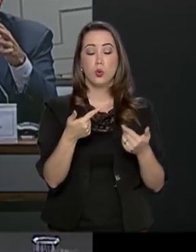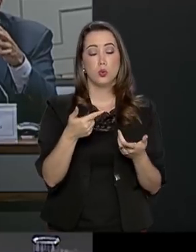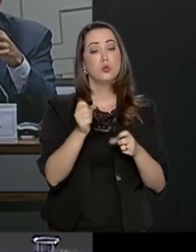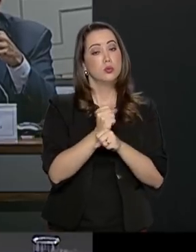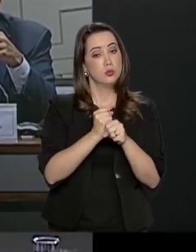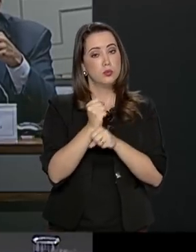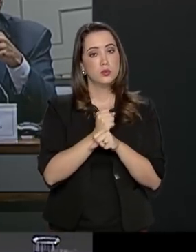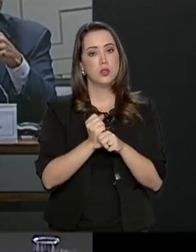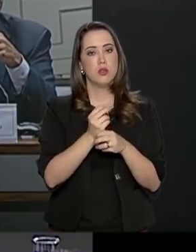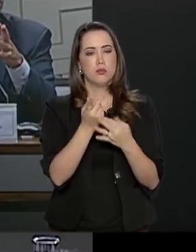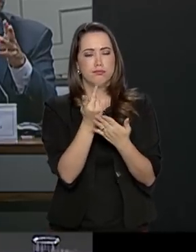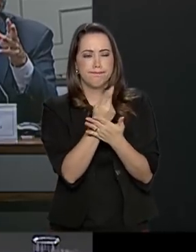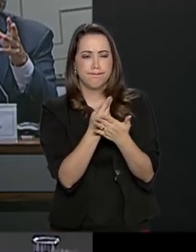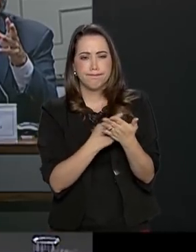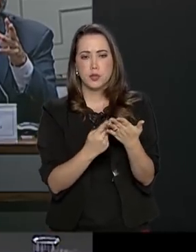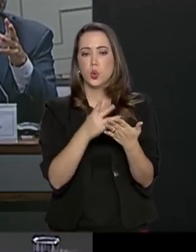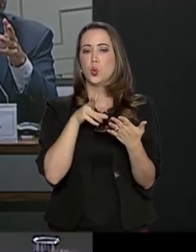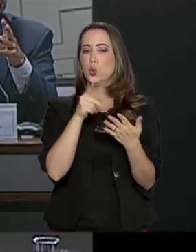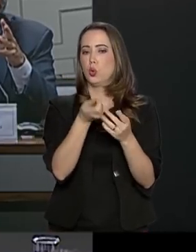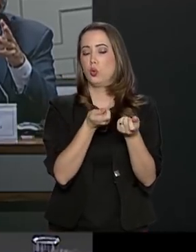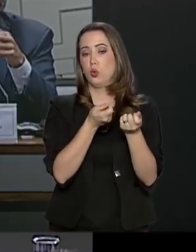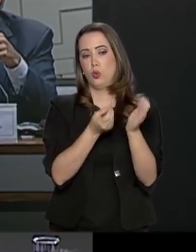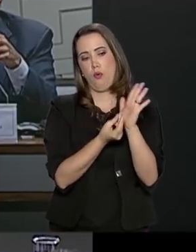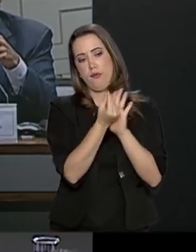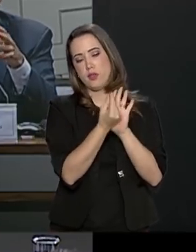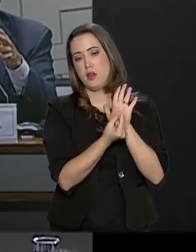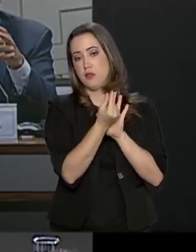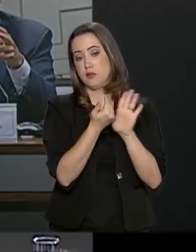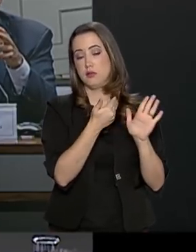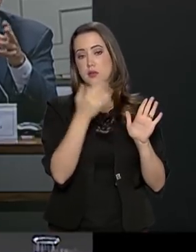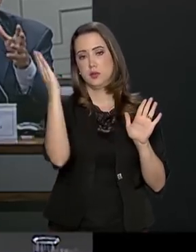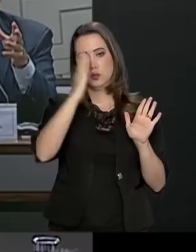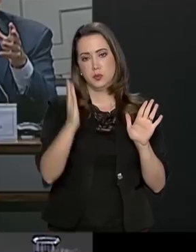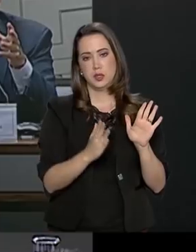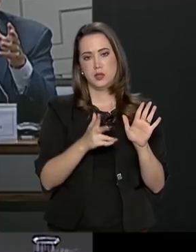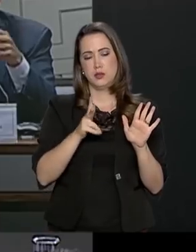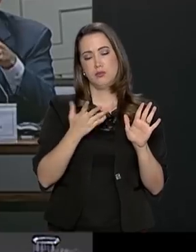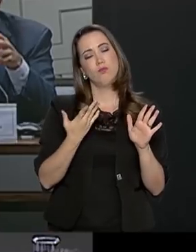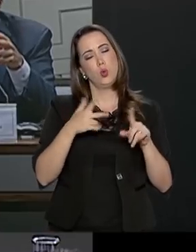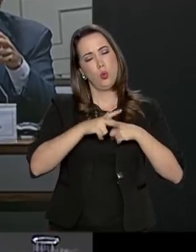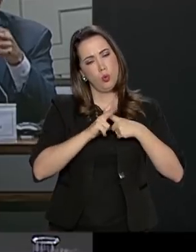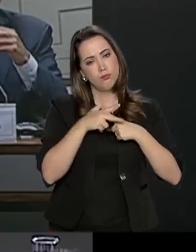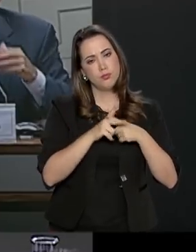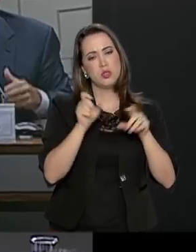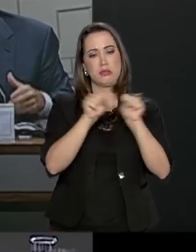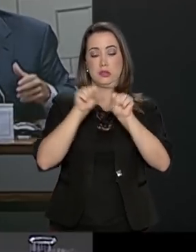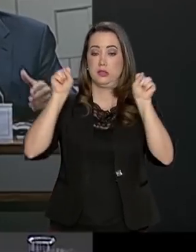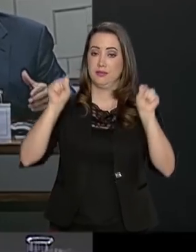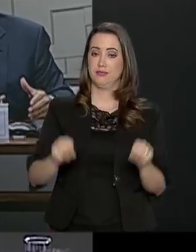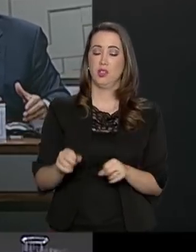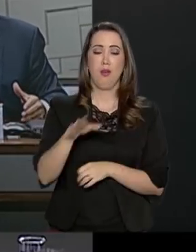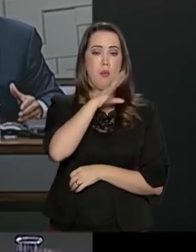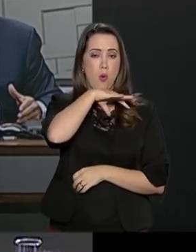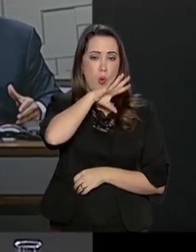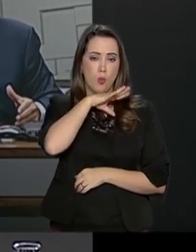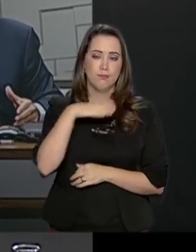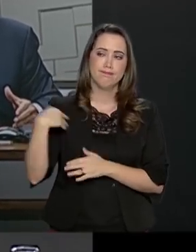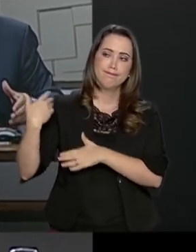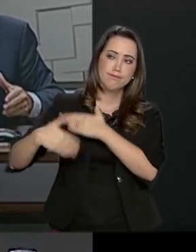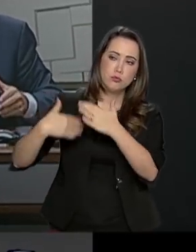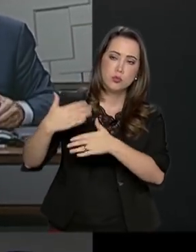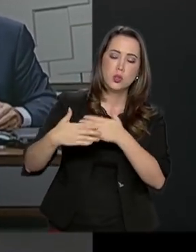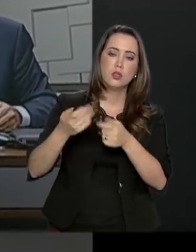finanças públicas no Brasil, corrigindo esse mal sistêmico que vem do modelo econômico,